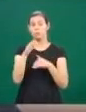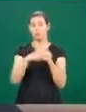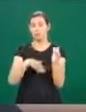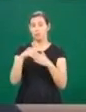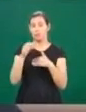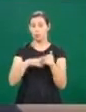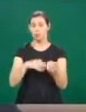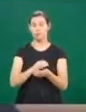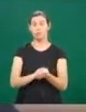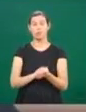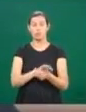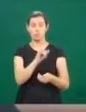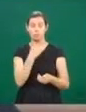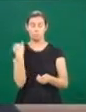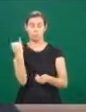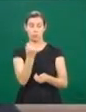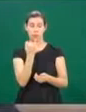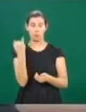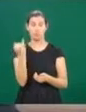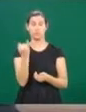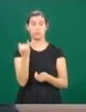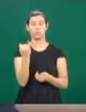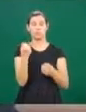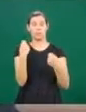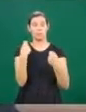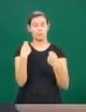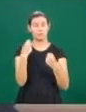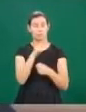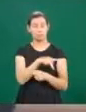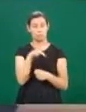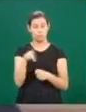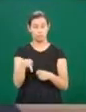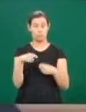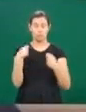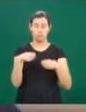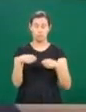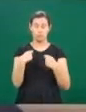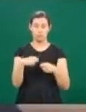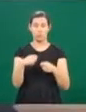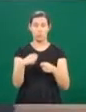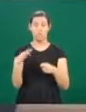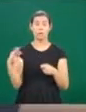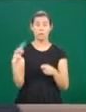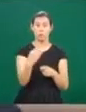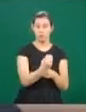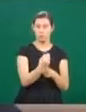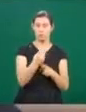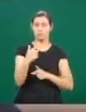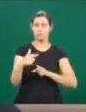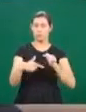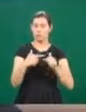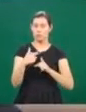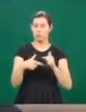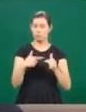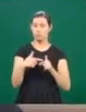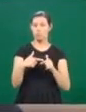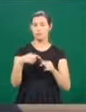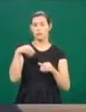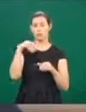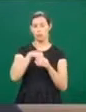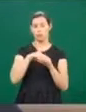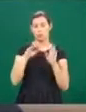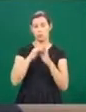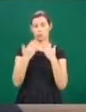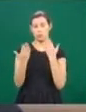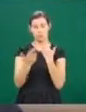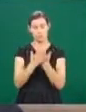são questões importantes e que devem fazer parte da vida dos professores e de todos aqueles que trabalham ou convivem no ambiente escolar. Tudo isso vai ser